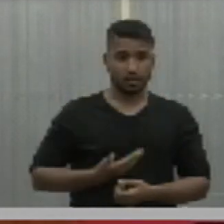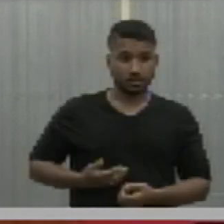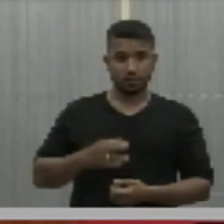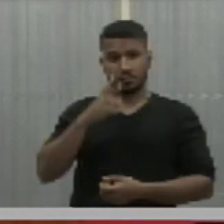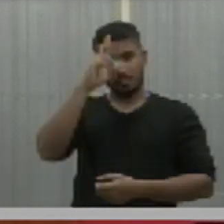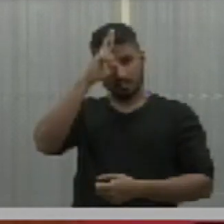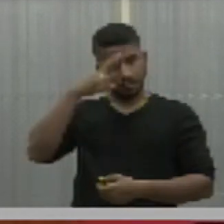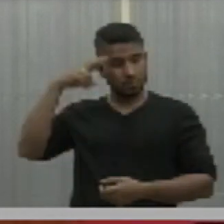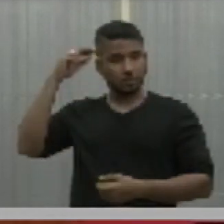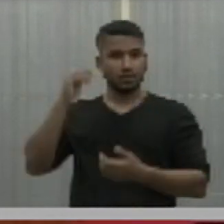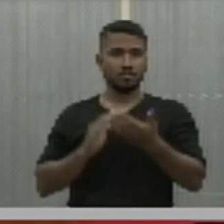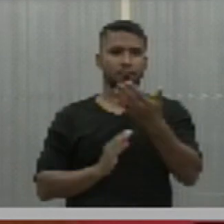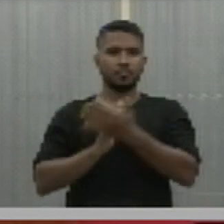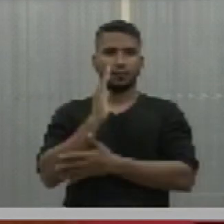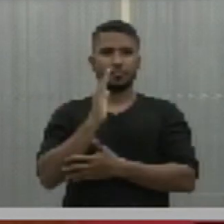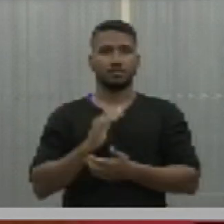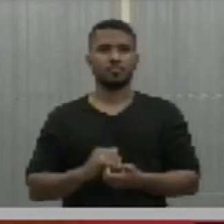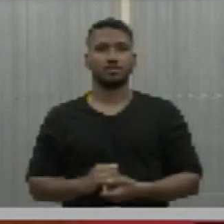Fonteles. Aprovado.